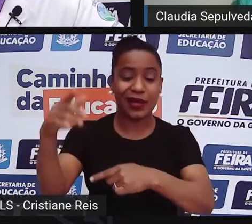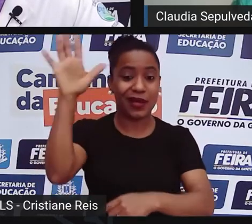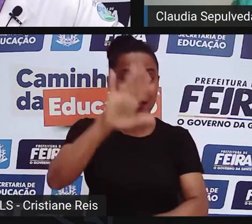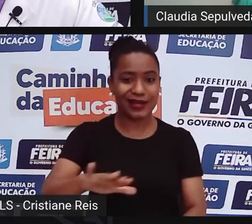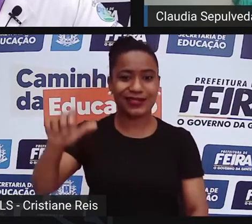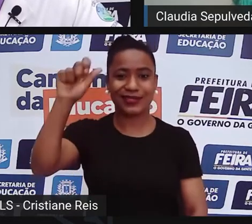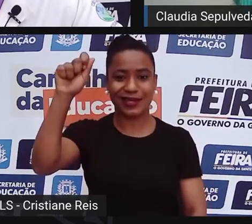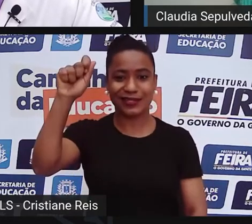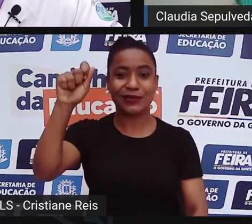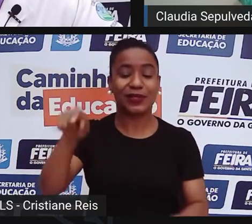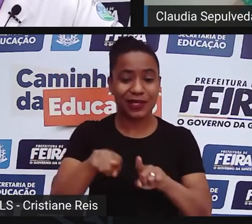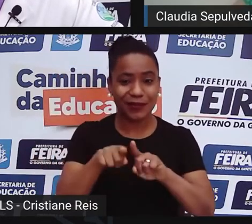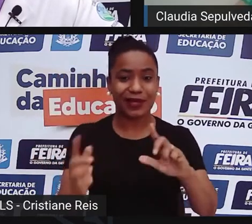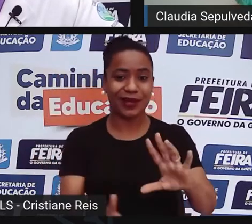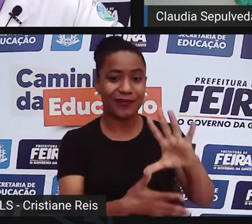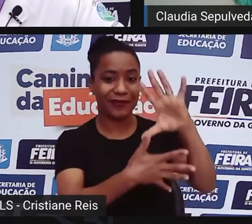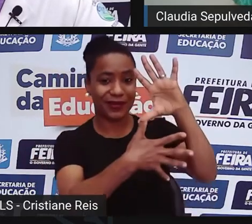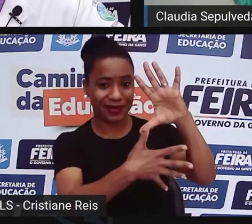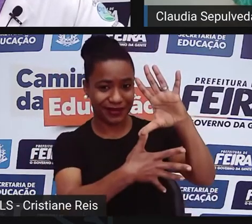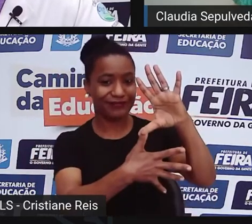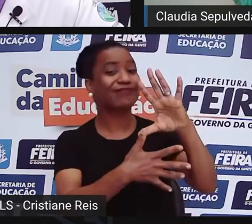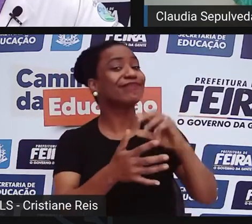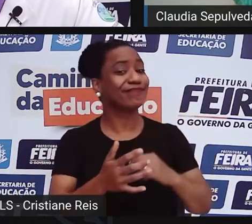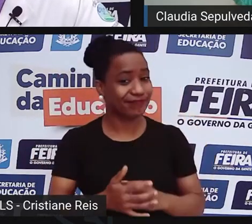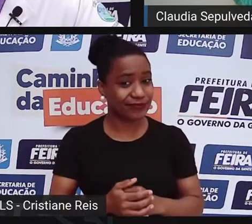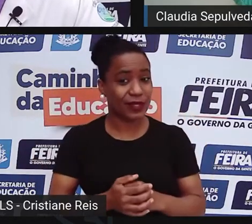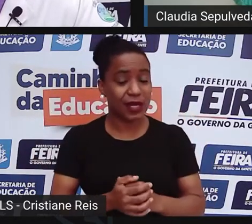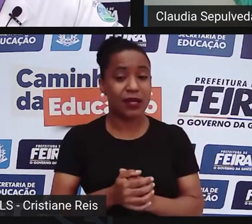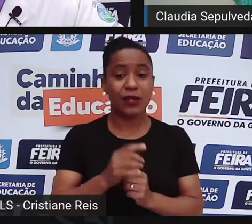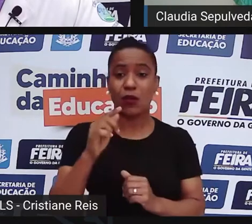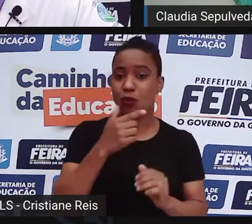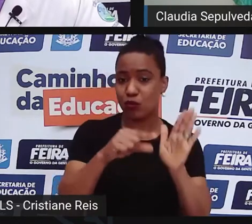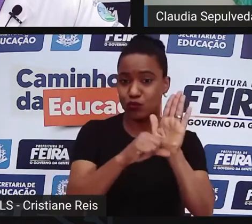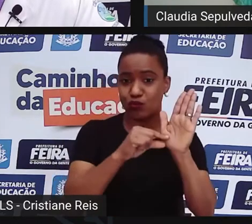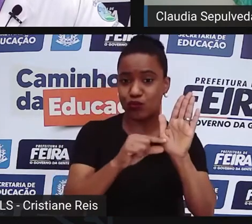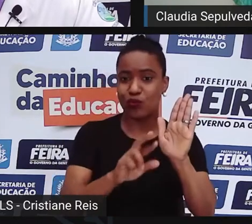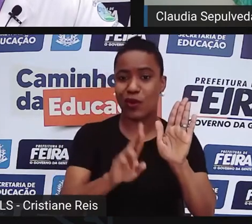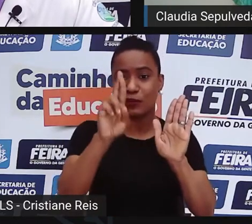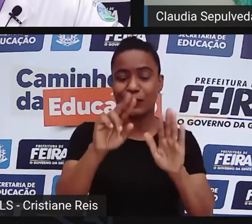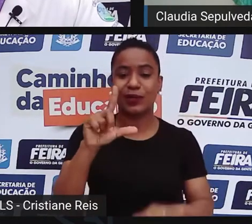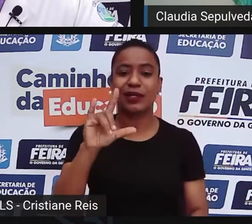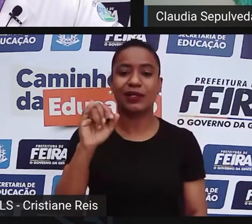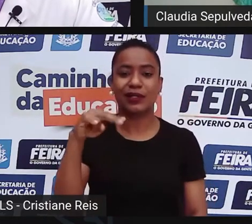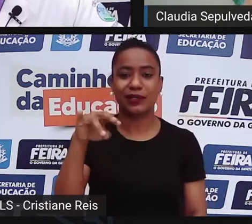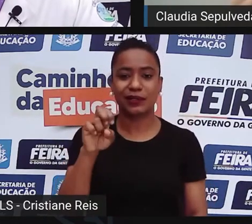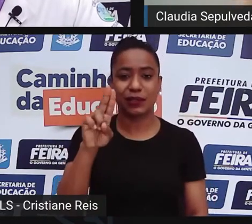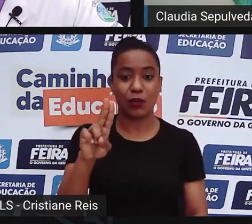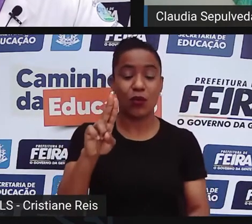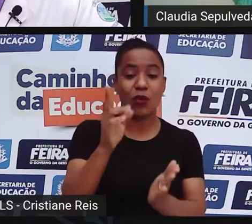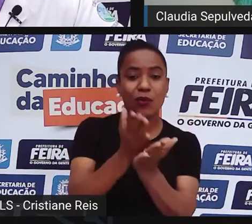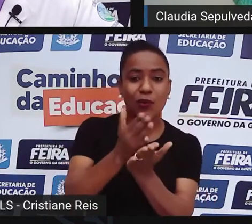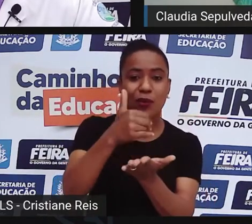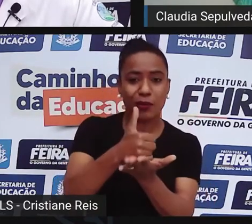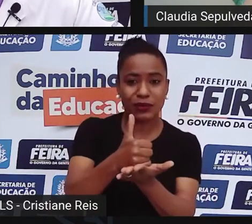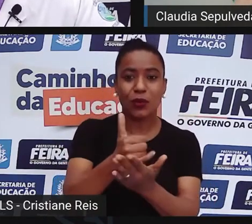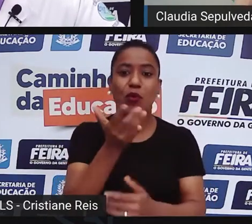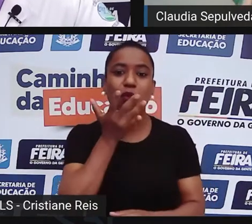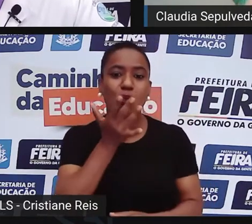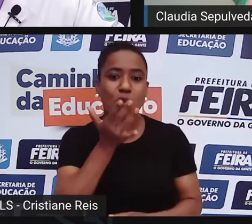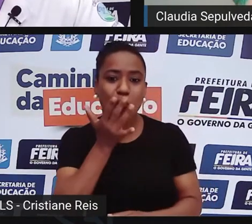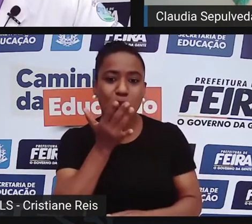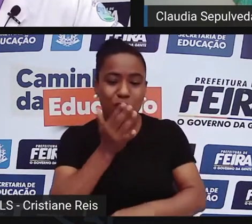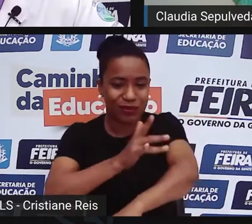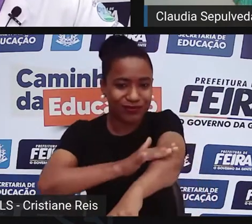americanos. Veja que essa classificação já vinha com uma divisão por cor da pele,